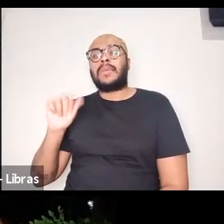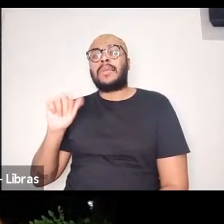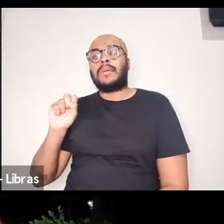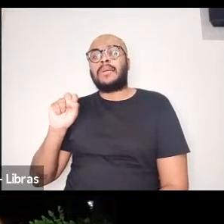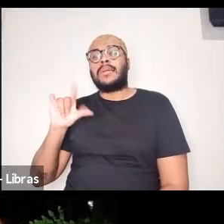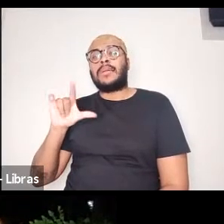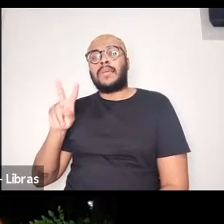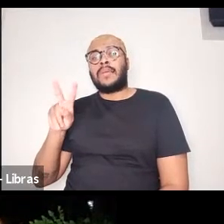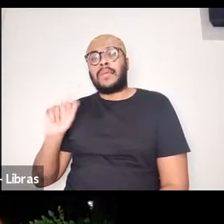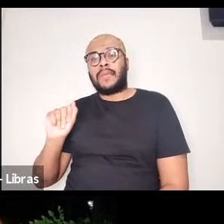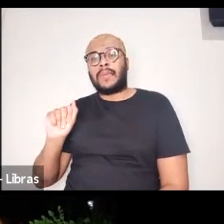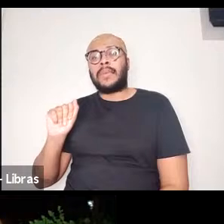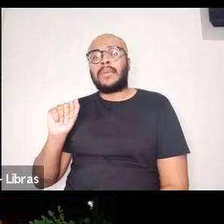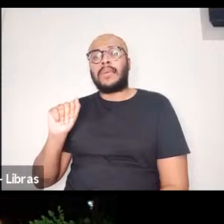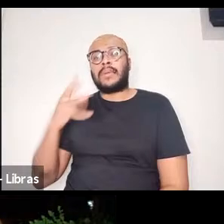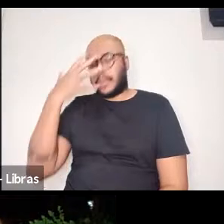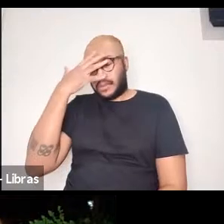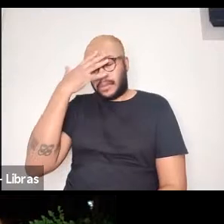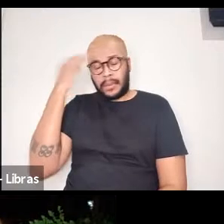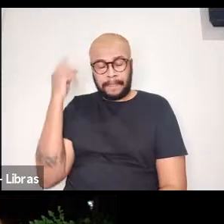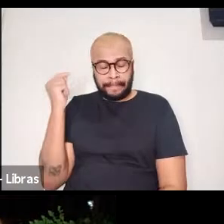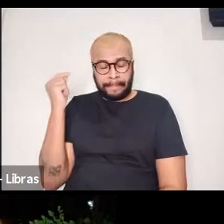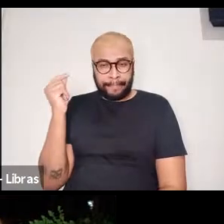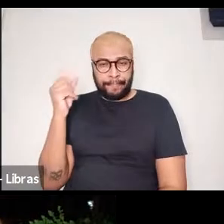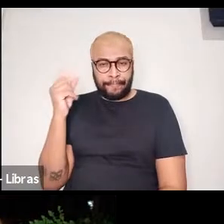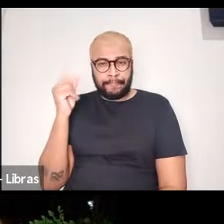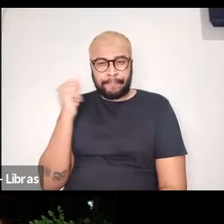ai, Maria Beatriz, me fugiu o nome dele, professor,